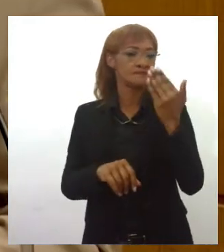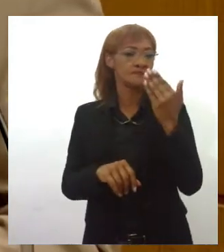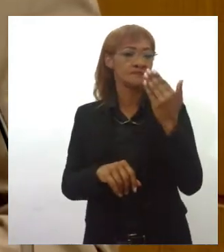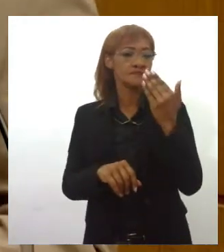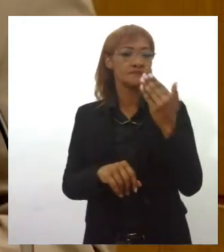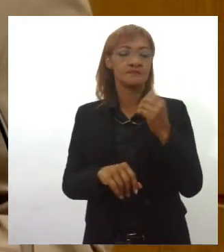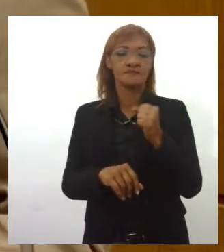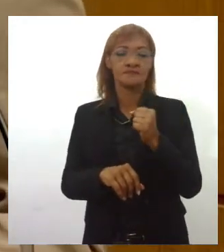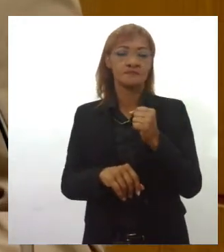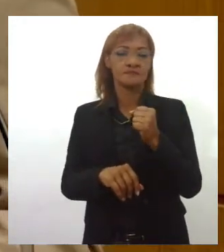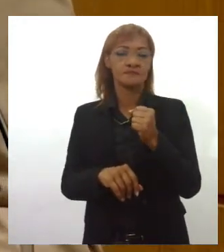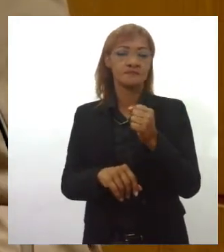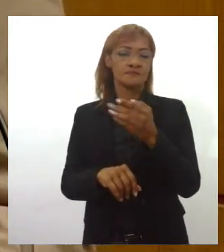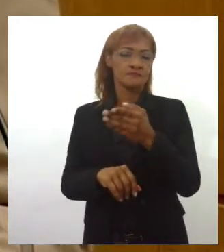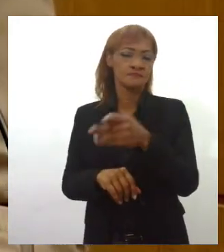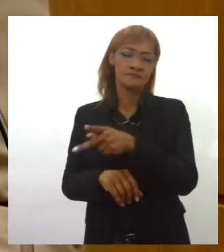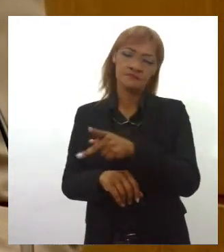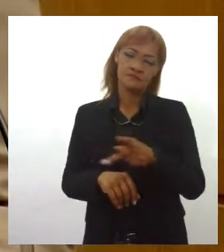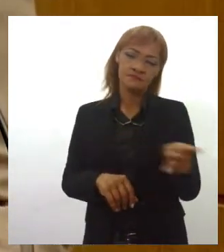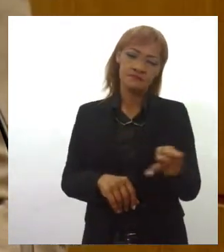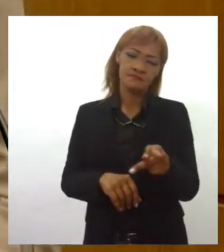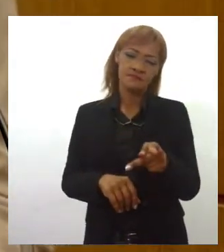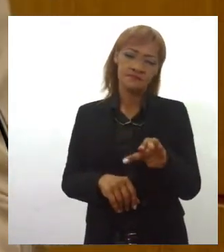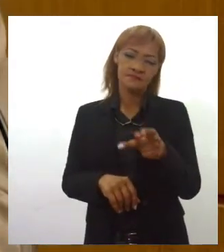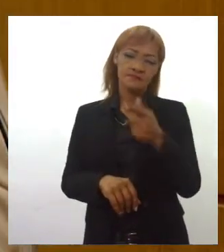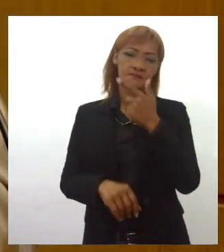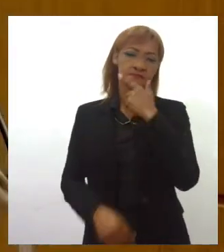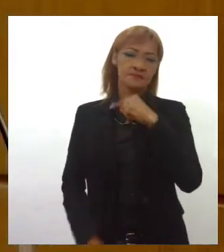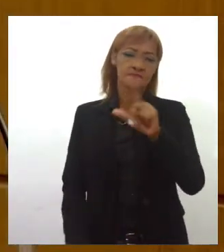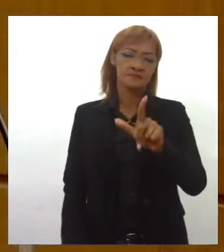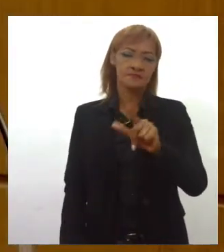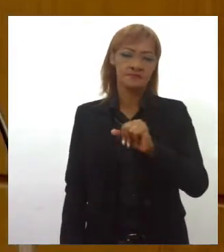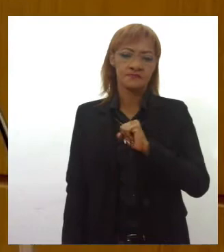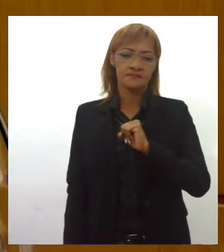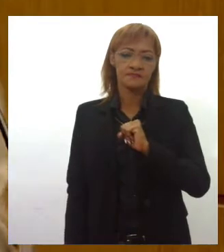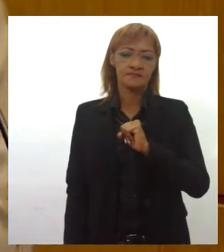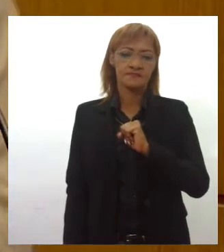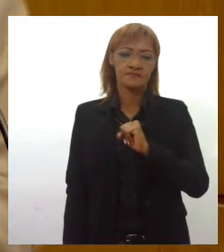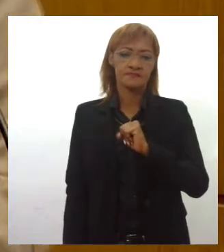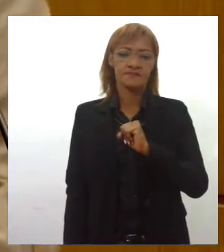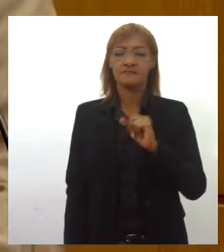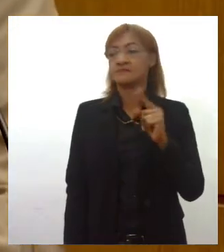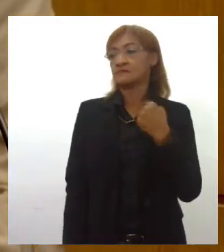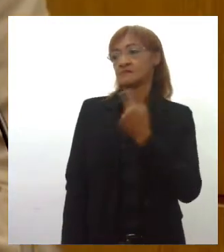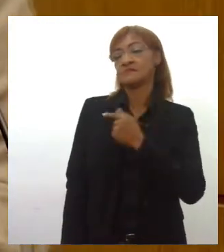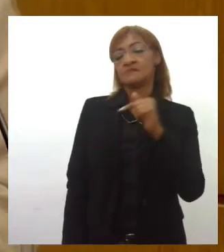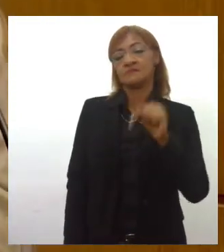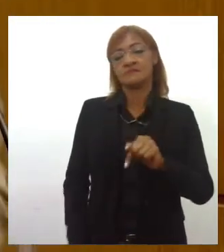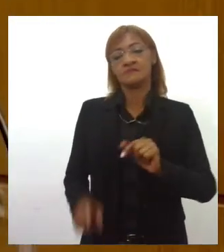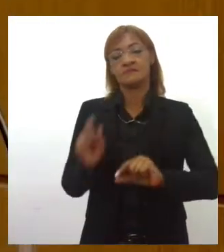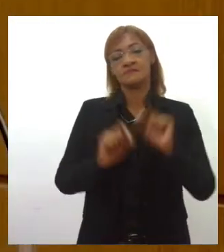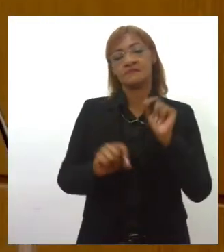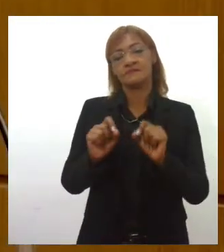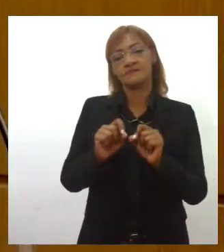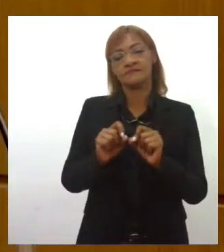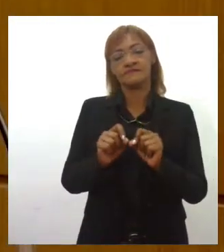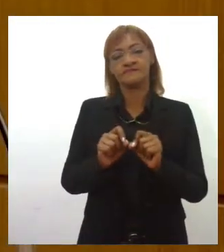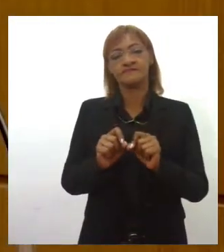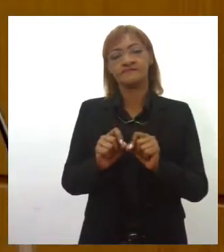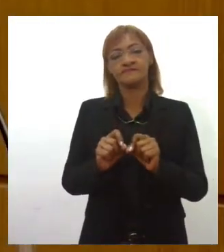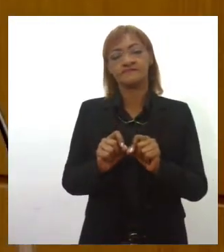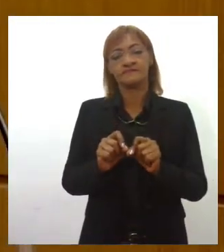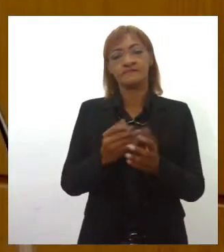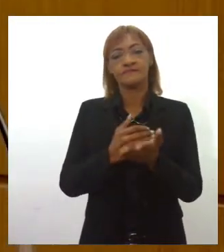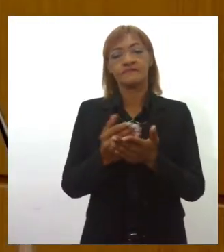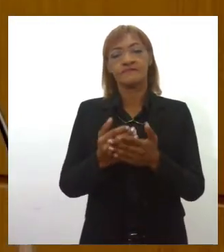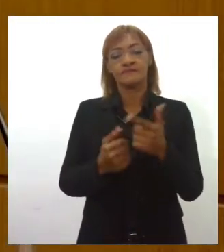me refiro diretamente ao presidente da Casa para fazer um pedido ao presidente Luciano Bispo. Nós temos aqui, tramitando desde o ano